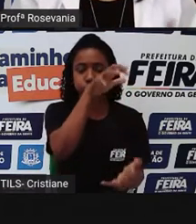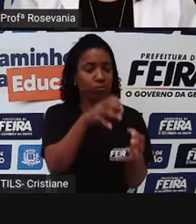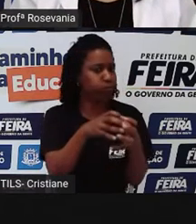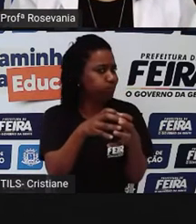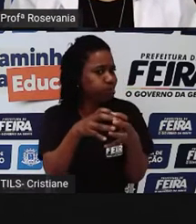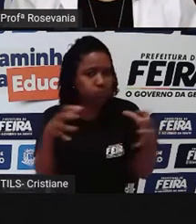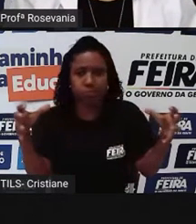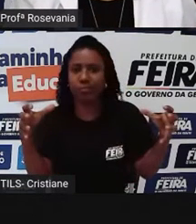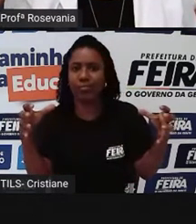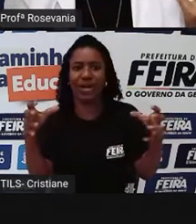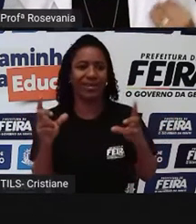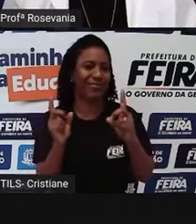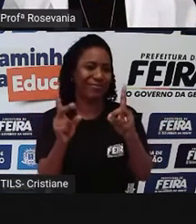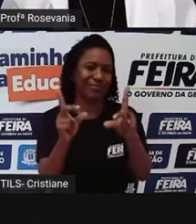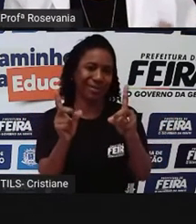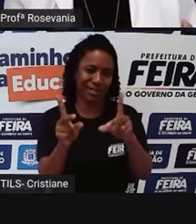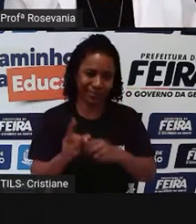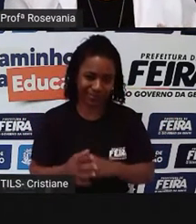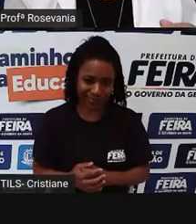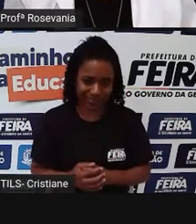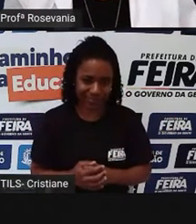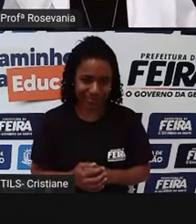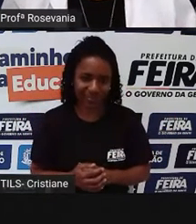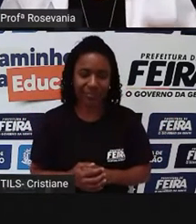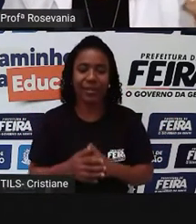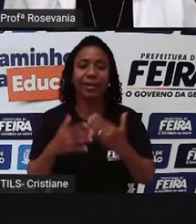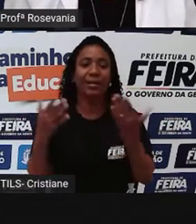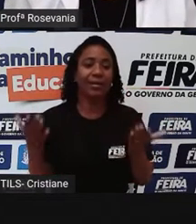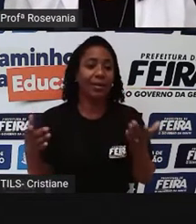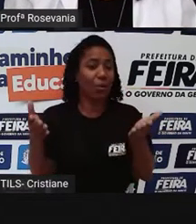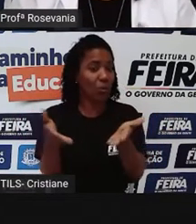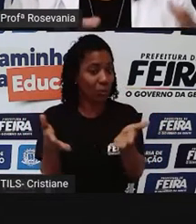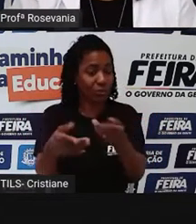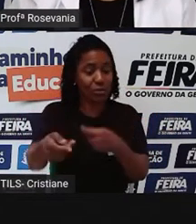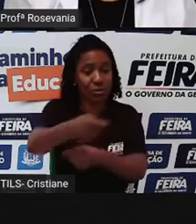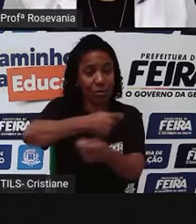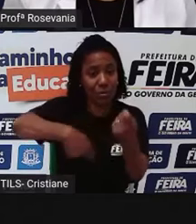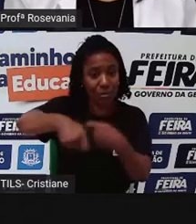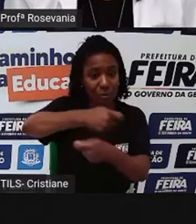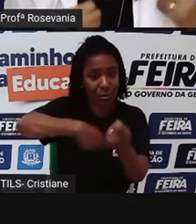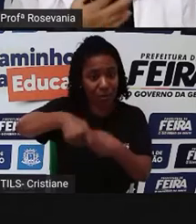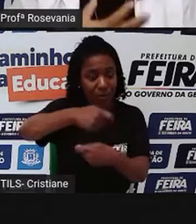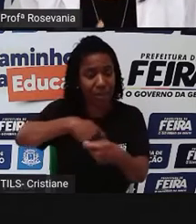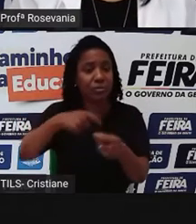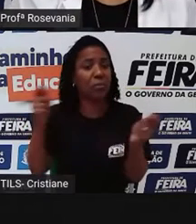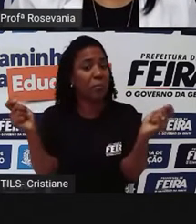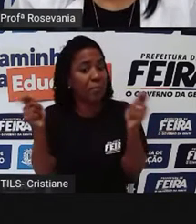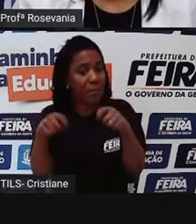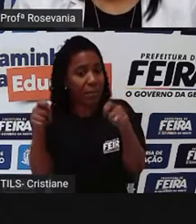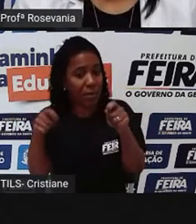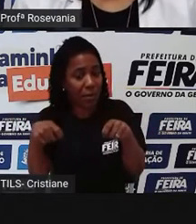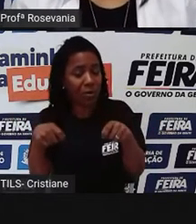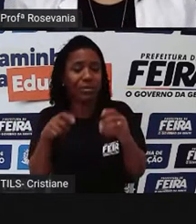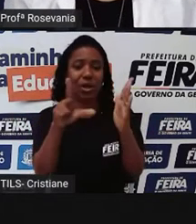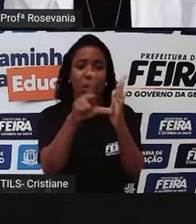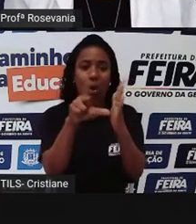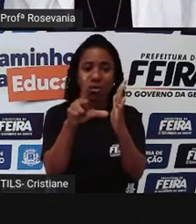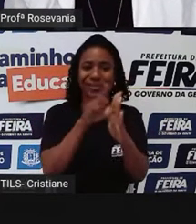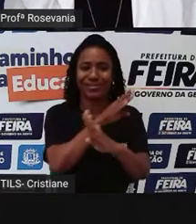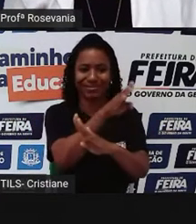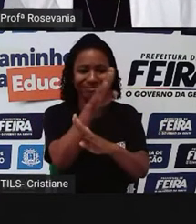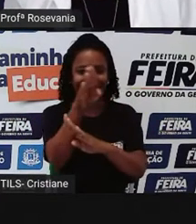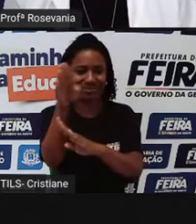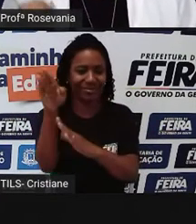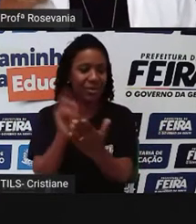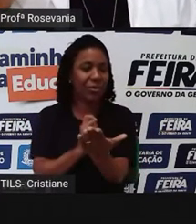naquele mesmo espaço. E hoje a gente ainda tem um comércio que ele pode ser um comércio físico, em que você vai diretamente lá na loja,